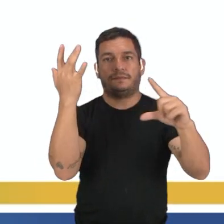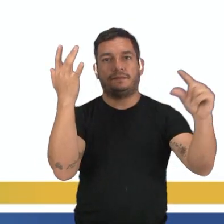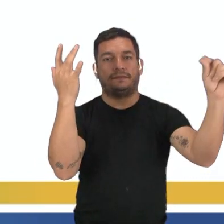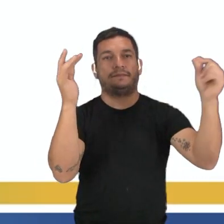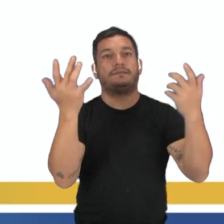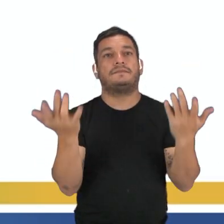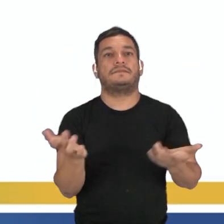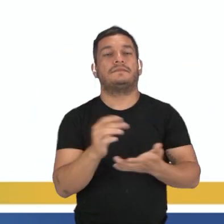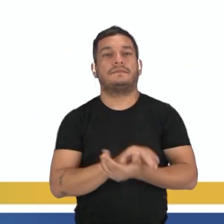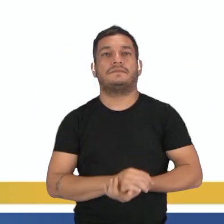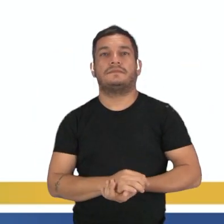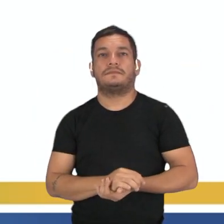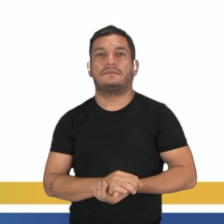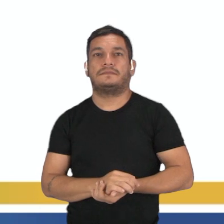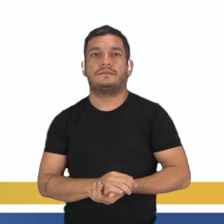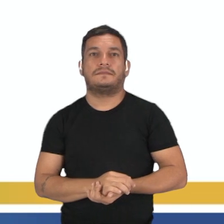aí?